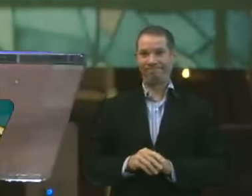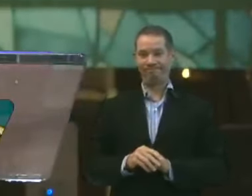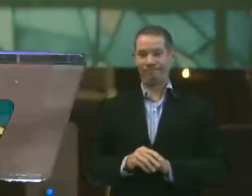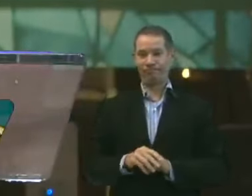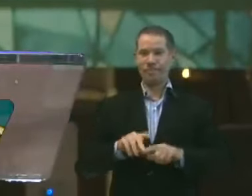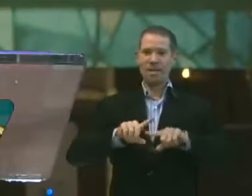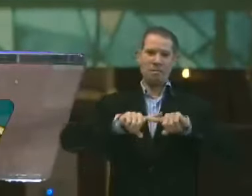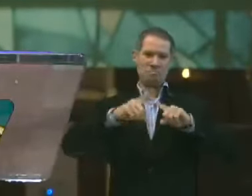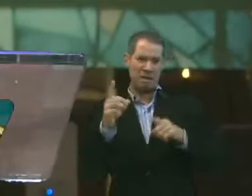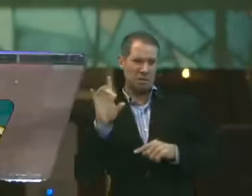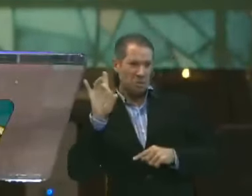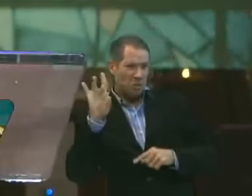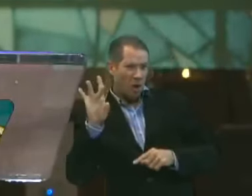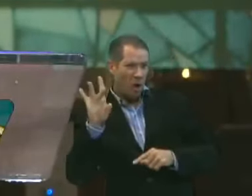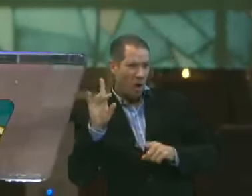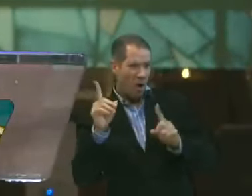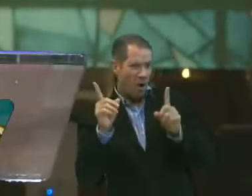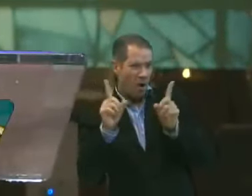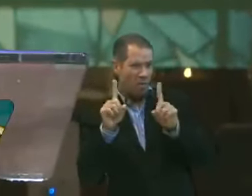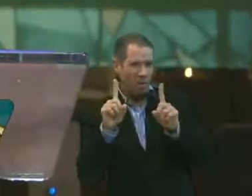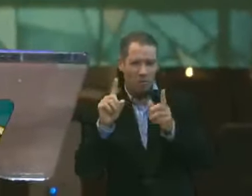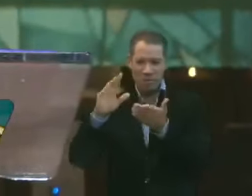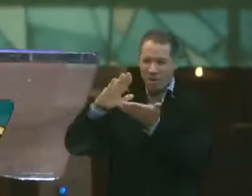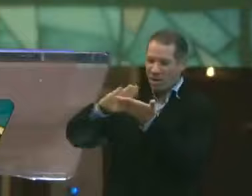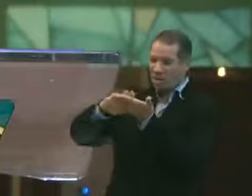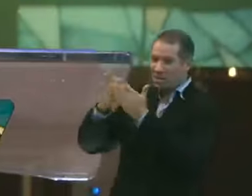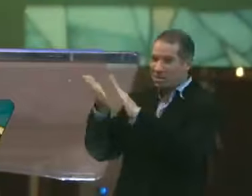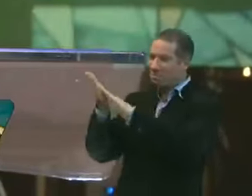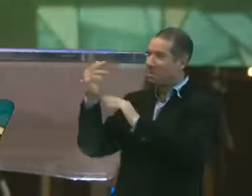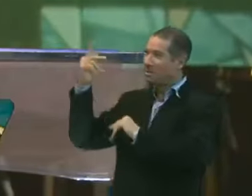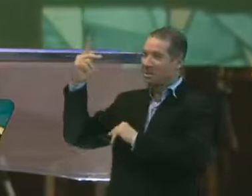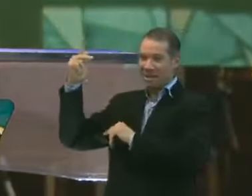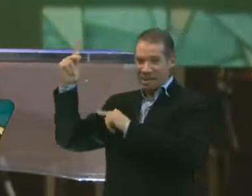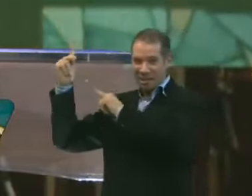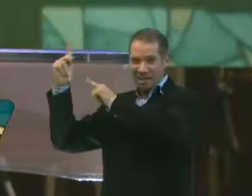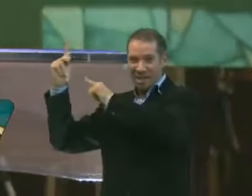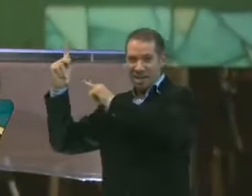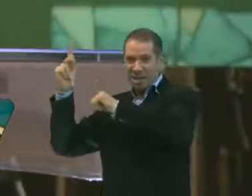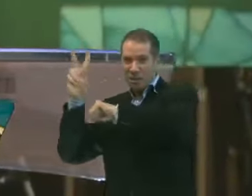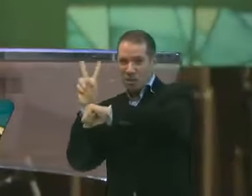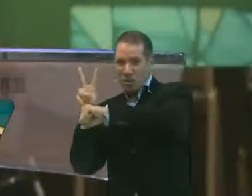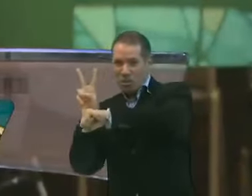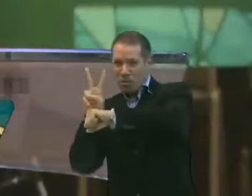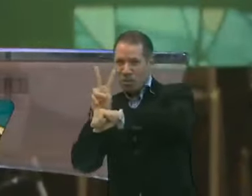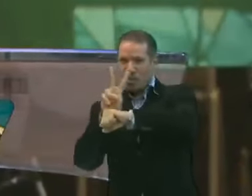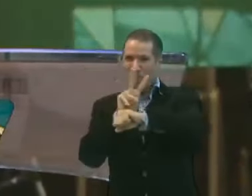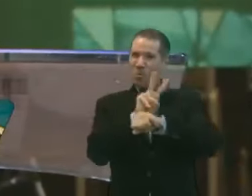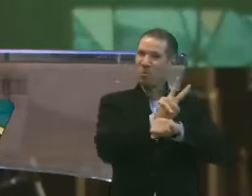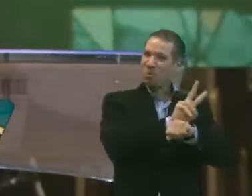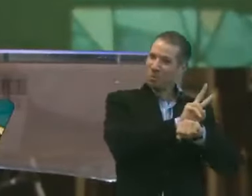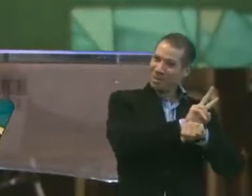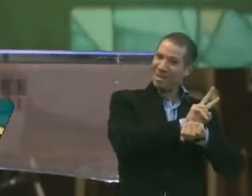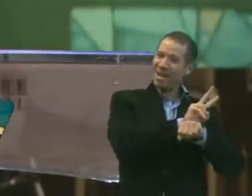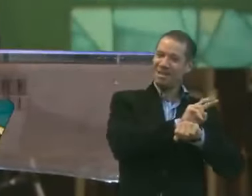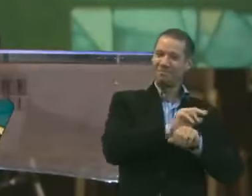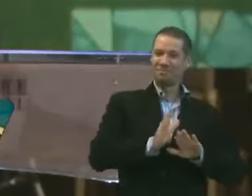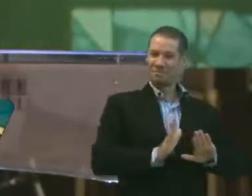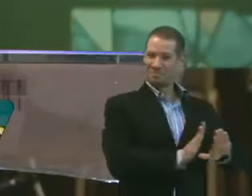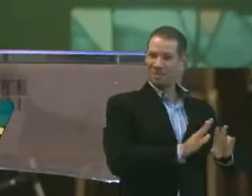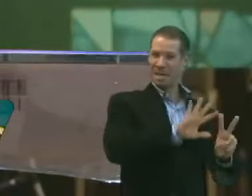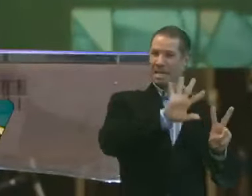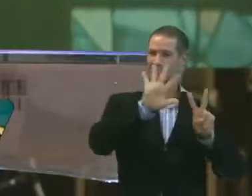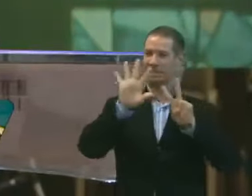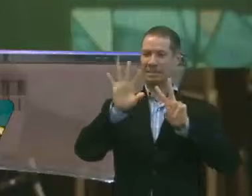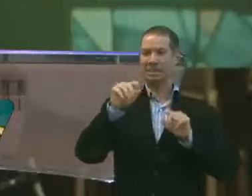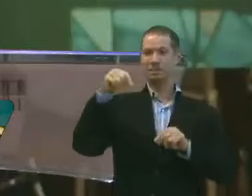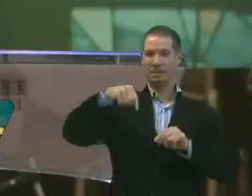Mas não é só isso. Essas mãos são mãos que cuidam. Essa semana eu estava aqui